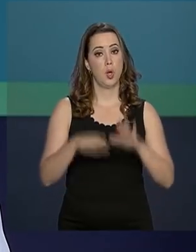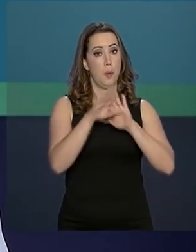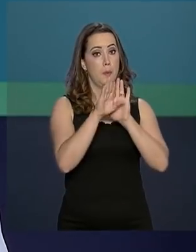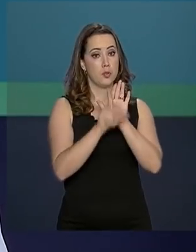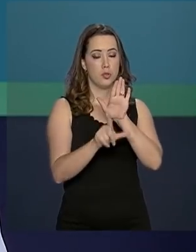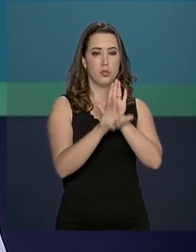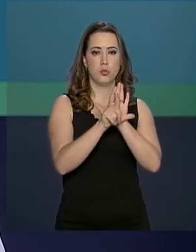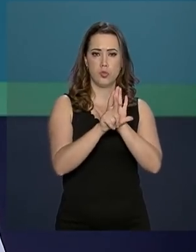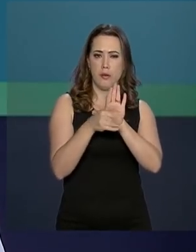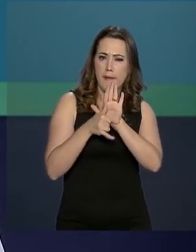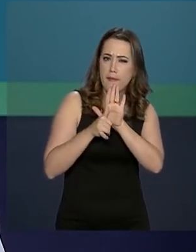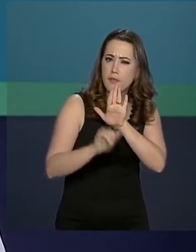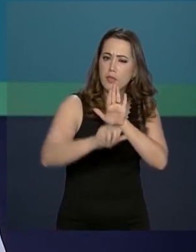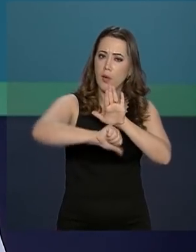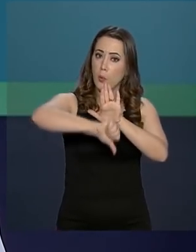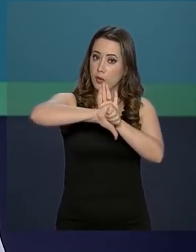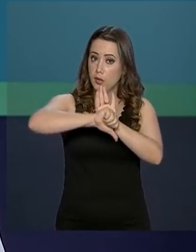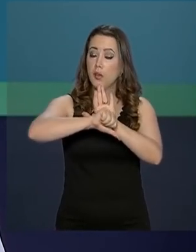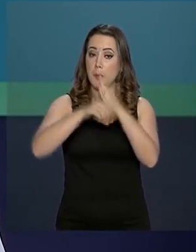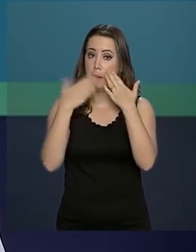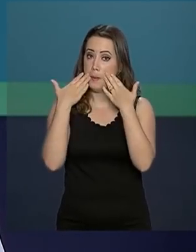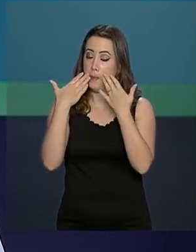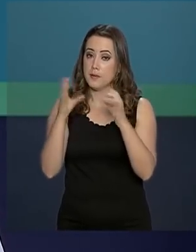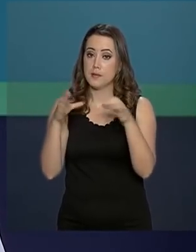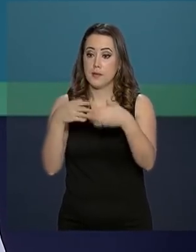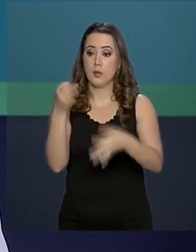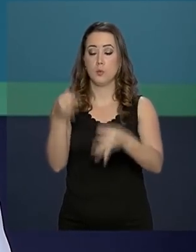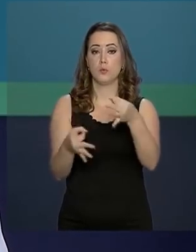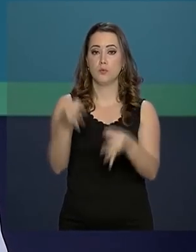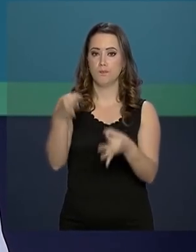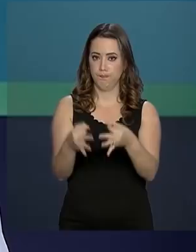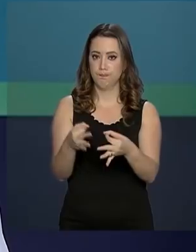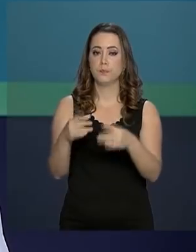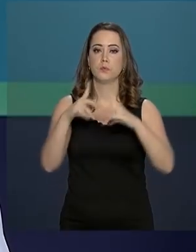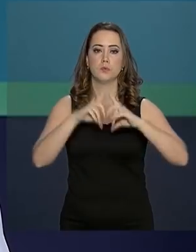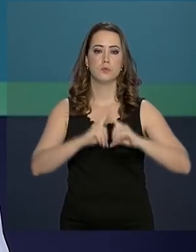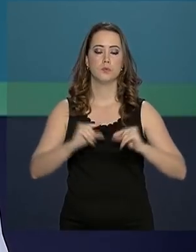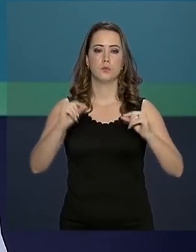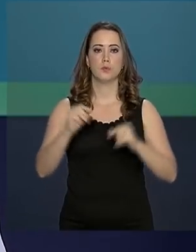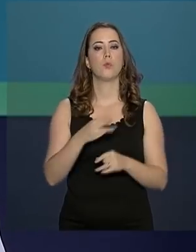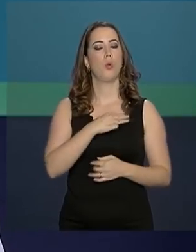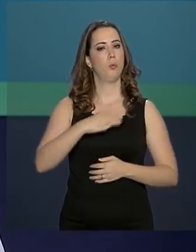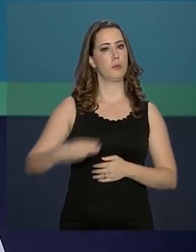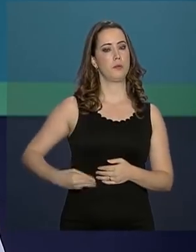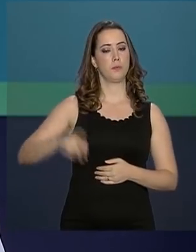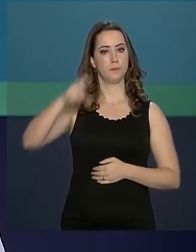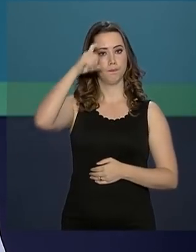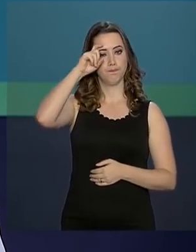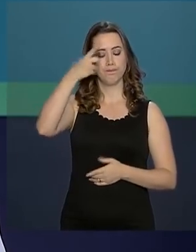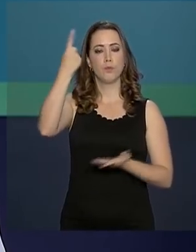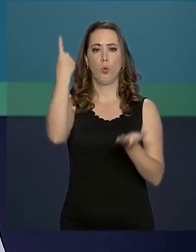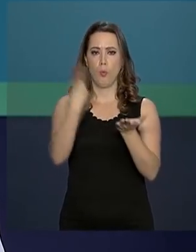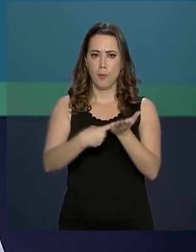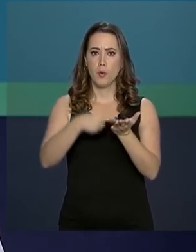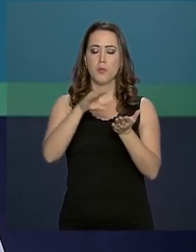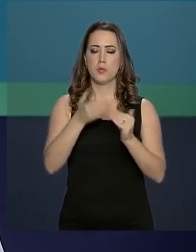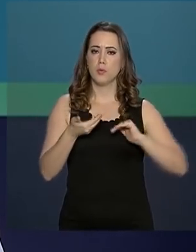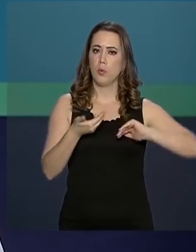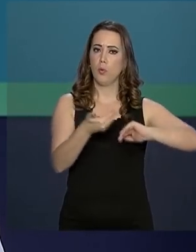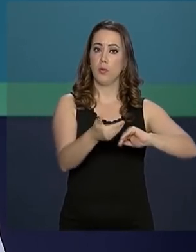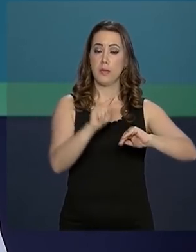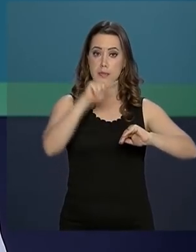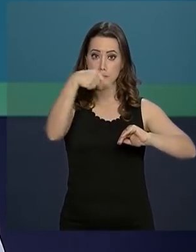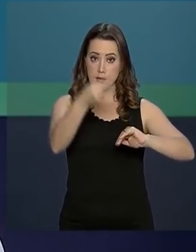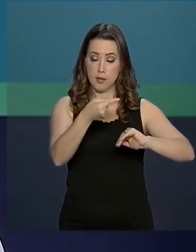Projeto de lei anticrime é apresentado a juristas em Brasília. Ministro Sérgio Moro confirma envio ao Congresso Nacional na próxima